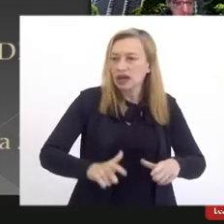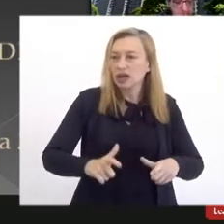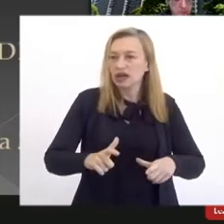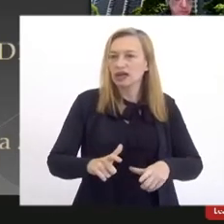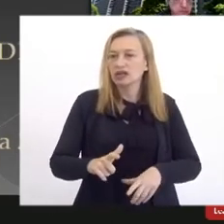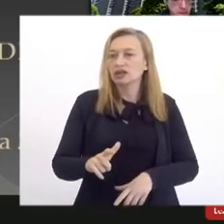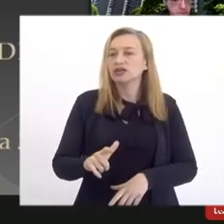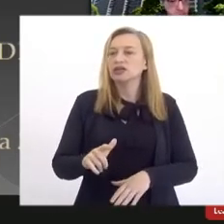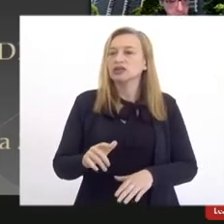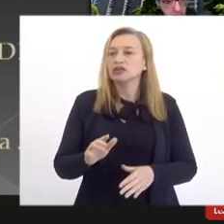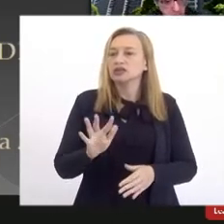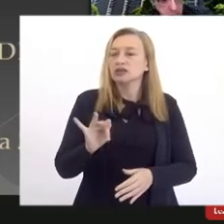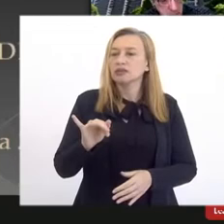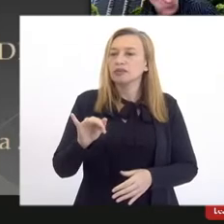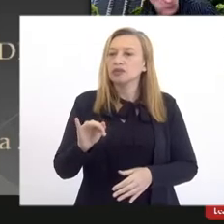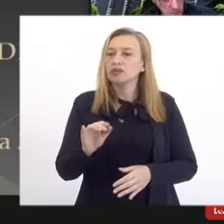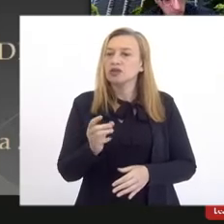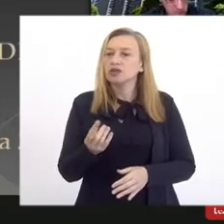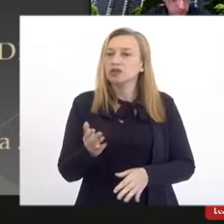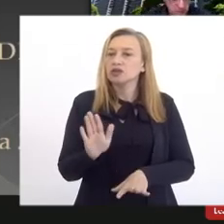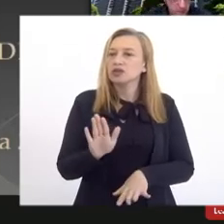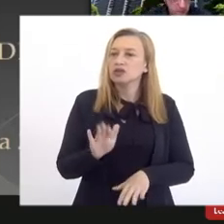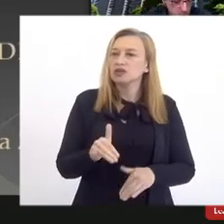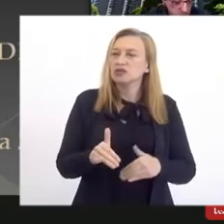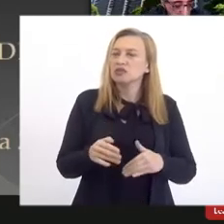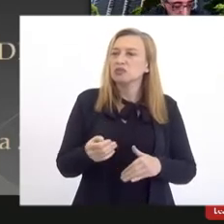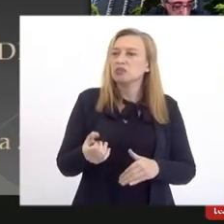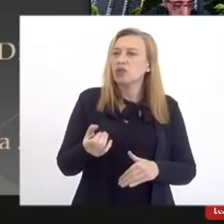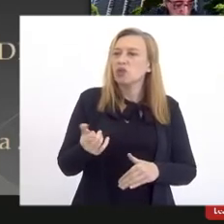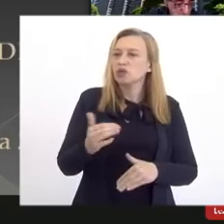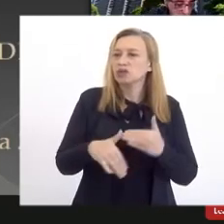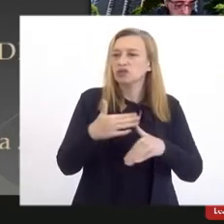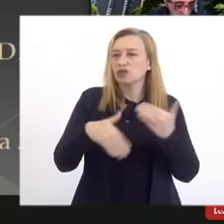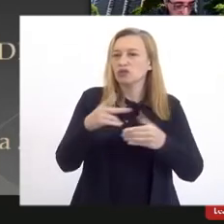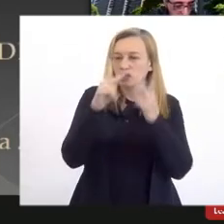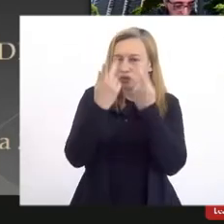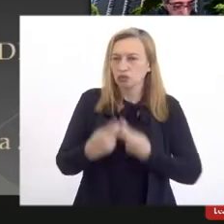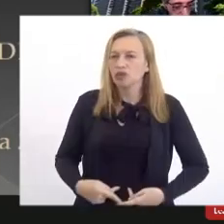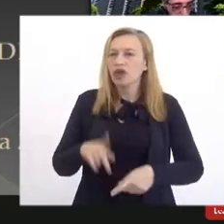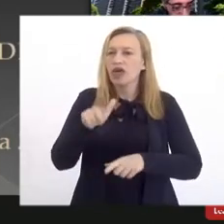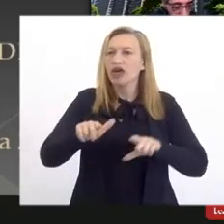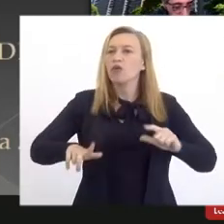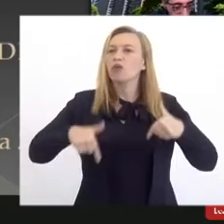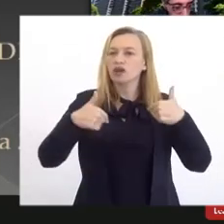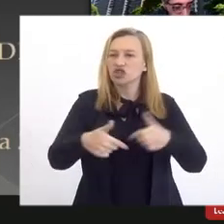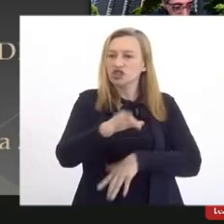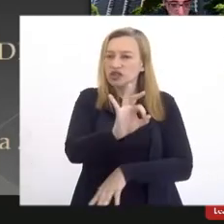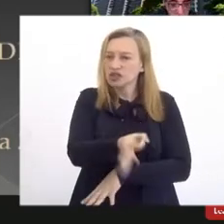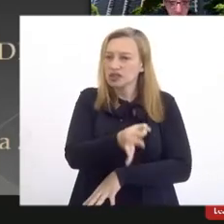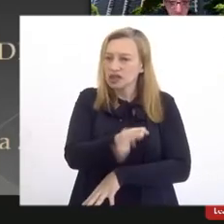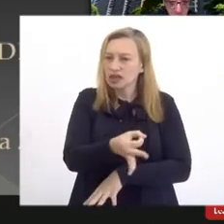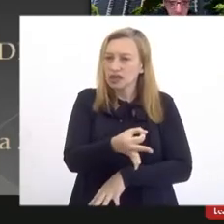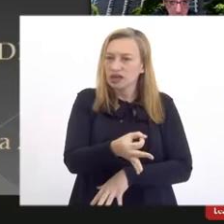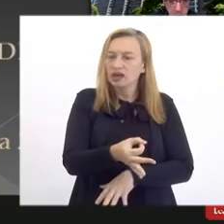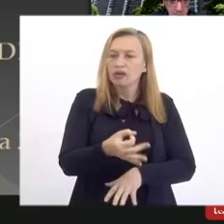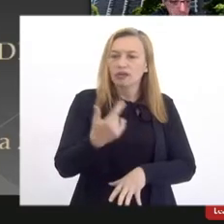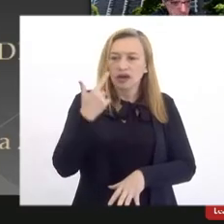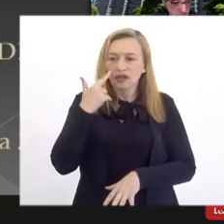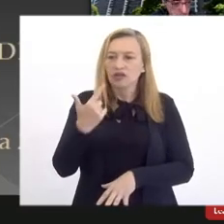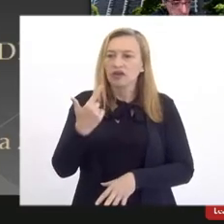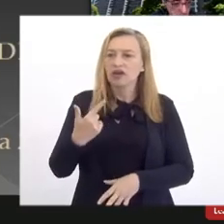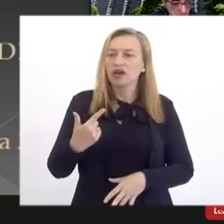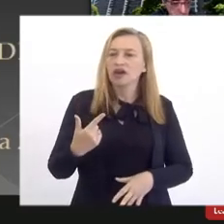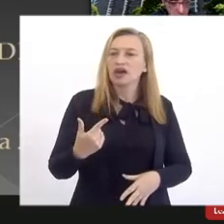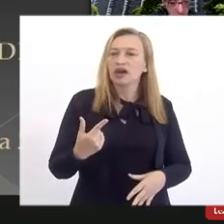índice de desenvolvimento humano e é uma ação concreta para se perpetuar a